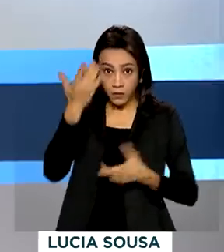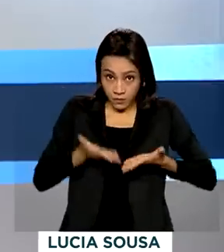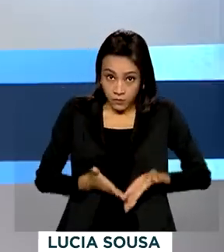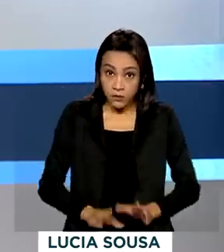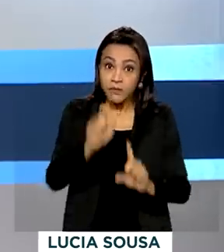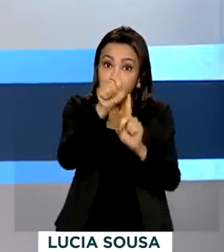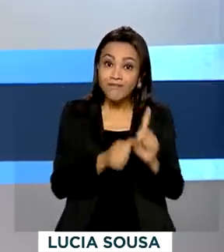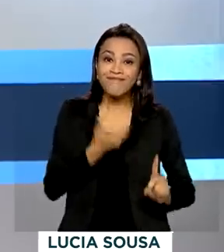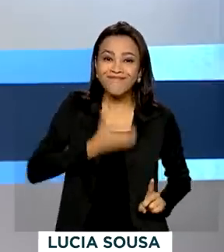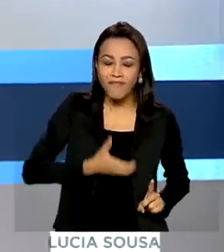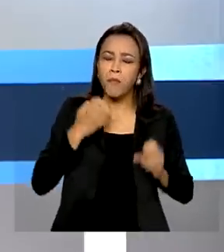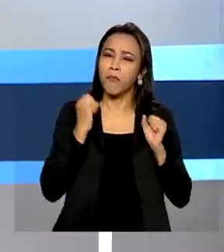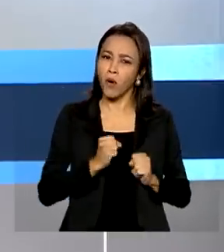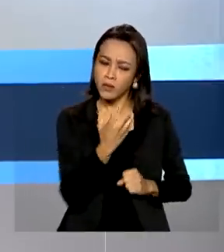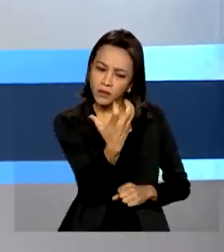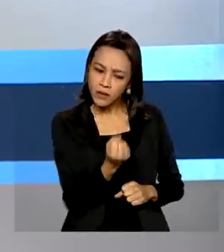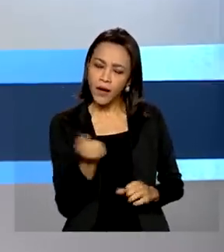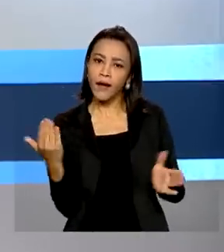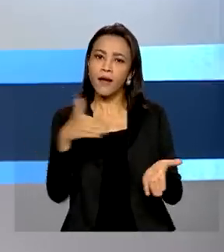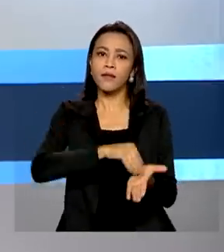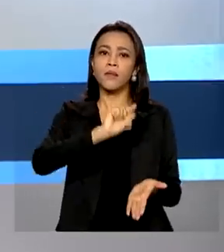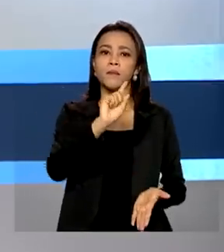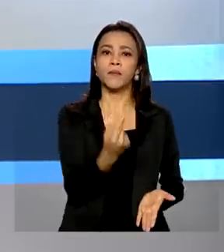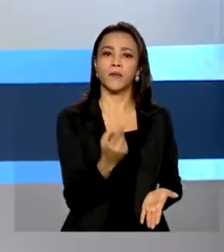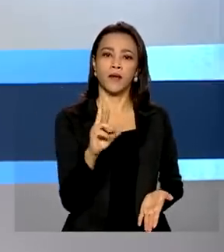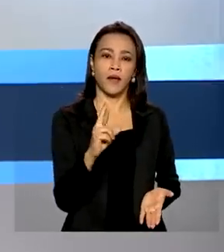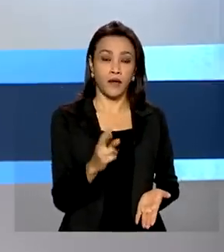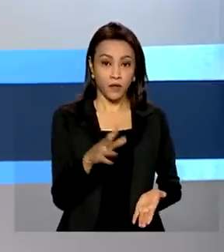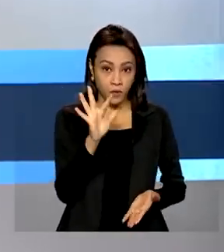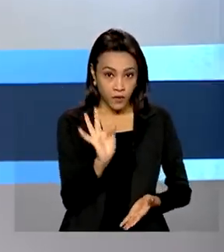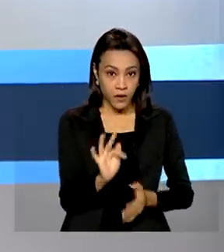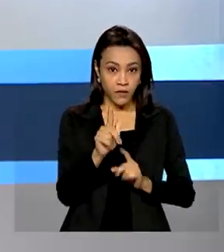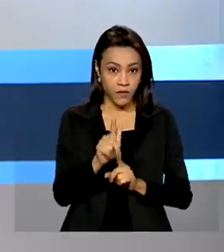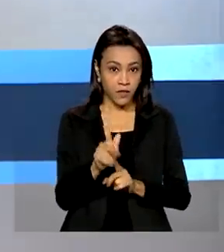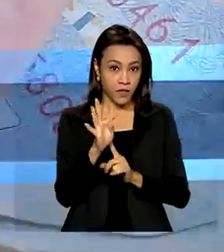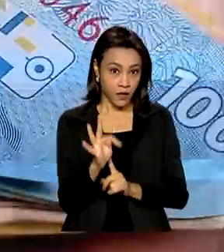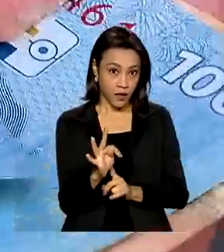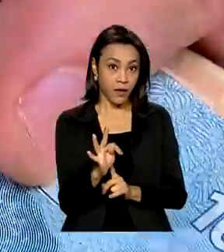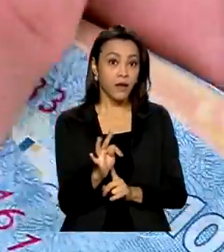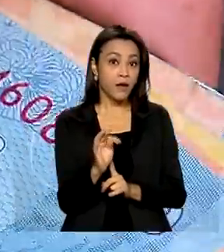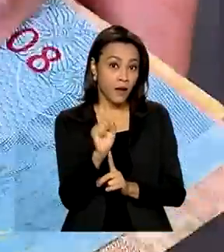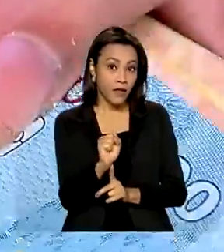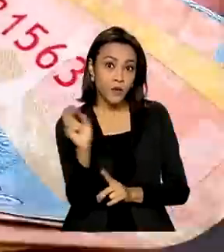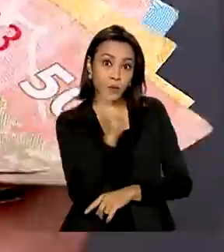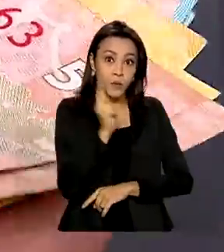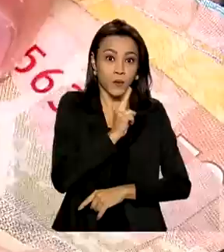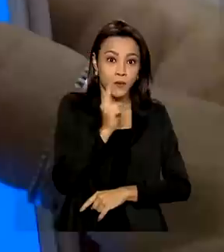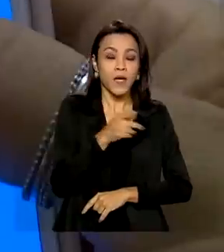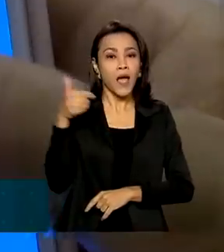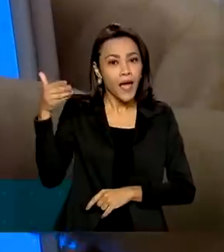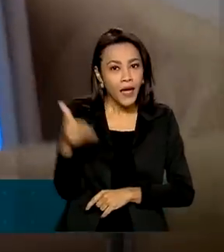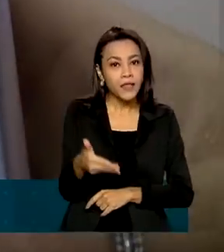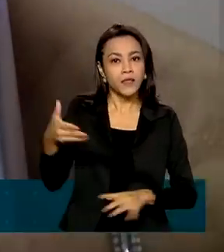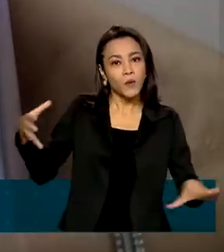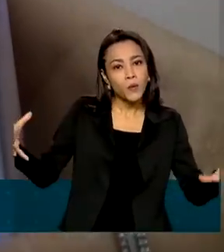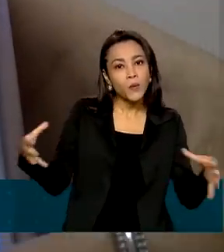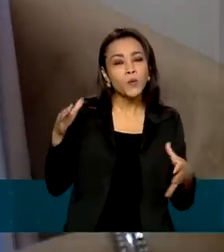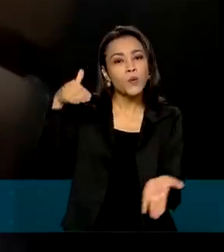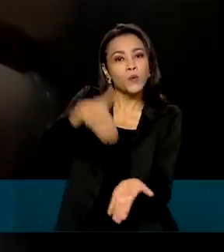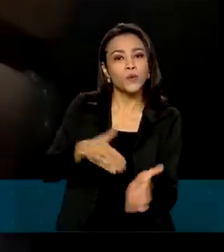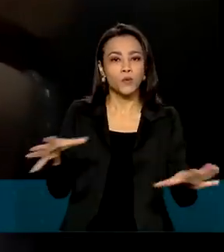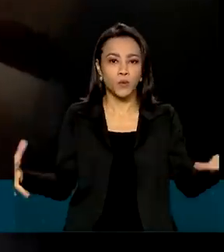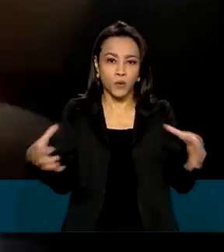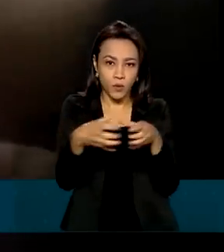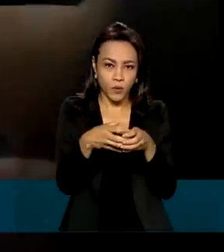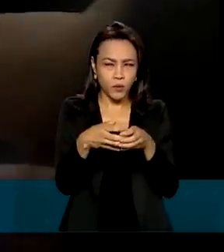dezembro podem sacar até mil reais do FGTS Extraordinário. Este é o último grupo a receber os valores que começaram a